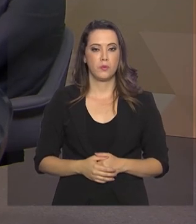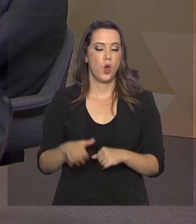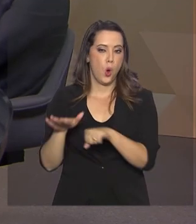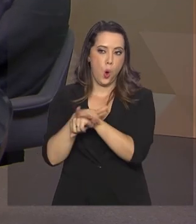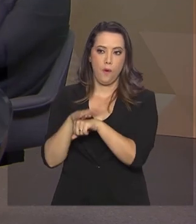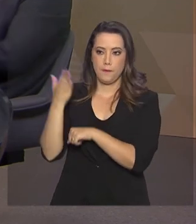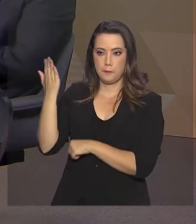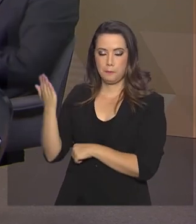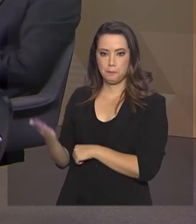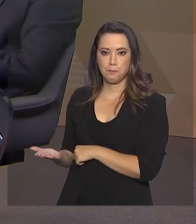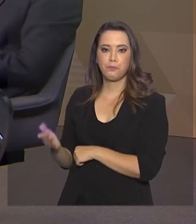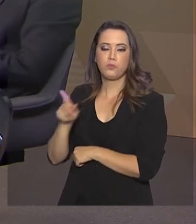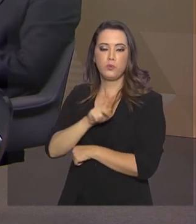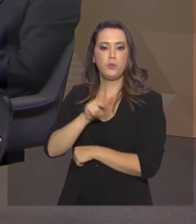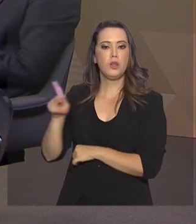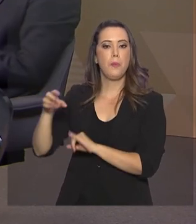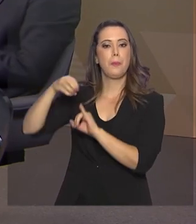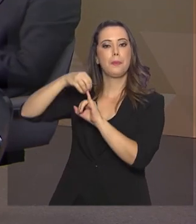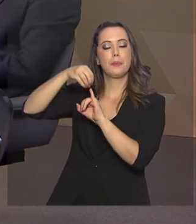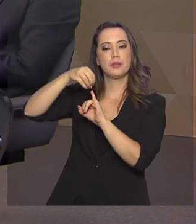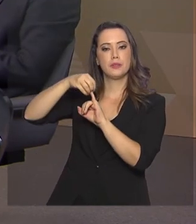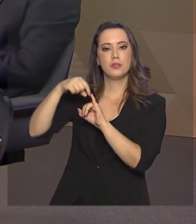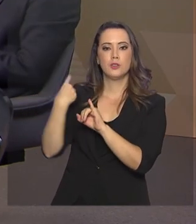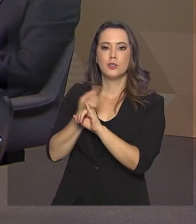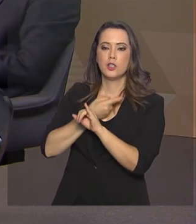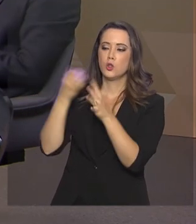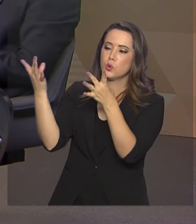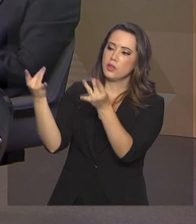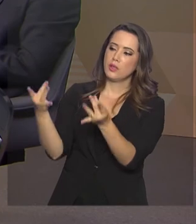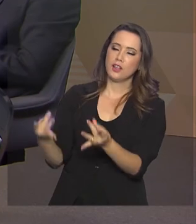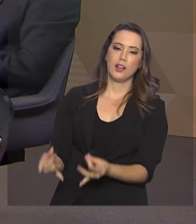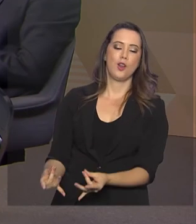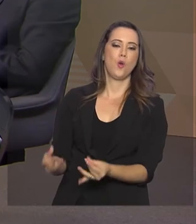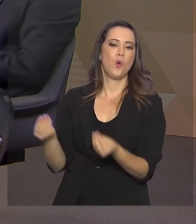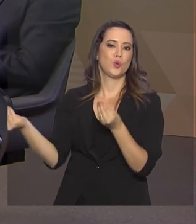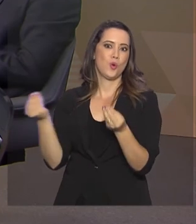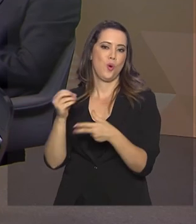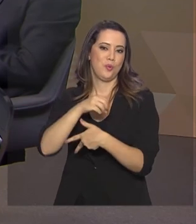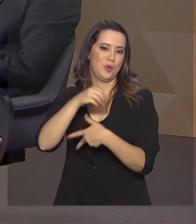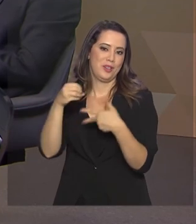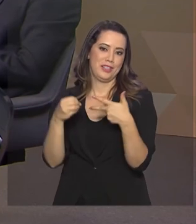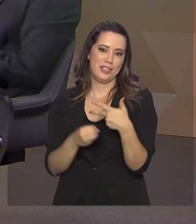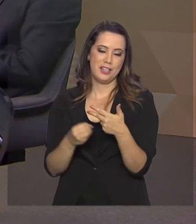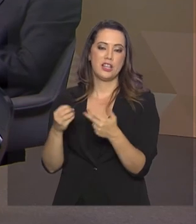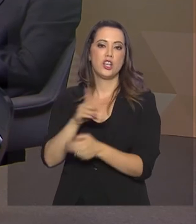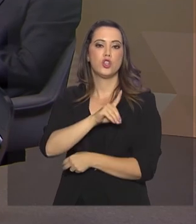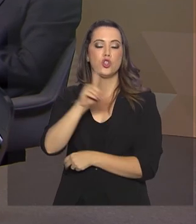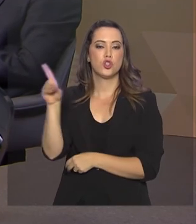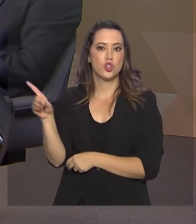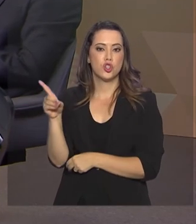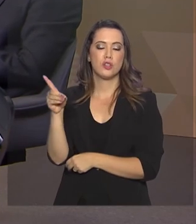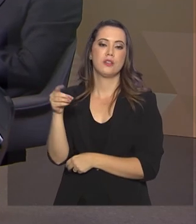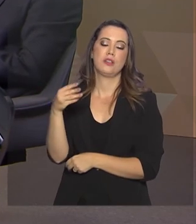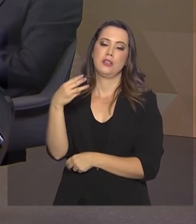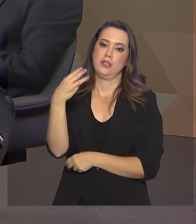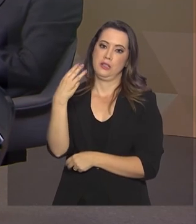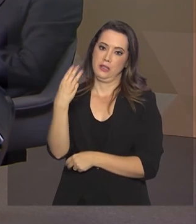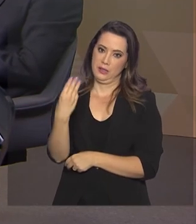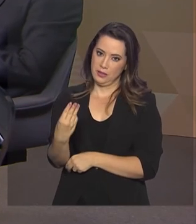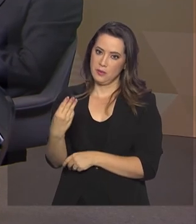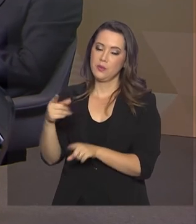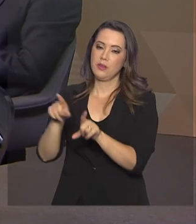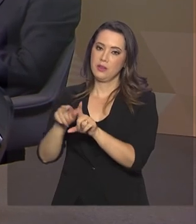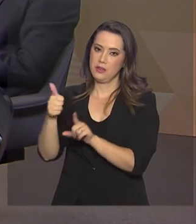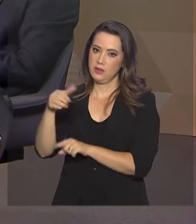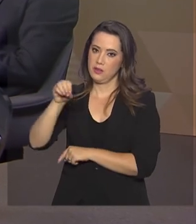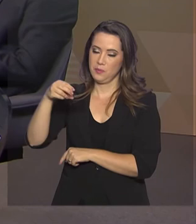com Alexandre Lopes, presidente do Inep, que nos deu dicas valiosas sobre o Enem, que será aplicado em todo o país nos próximos dias